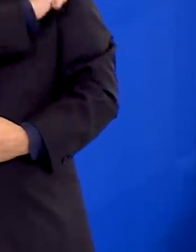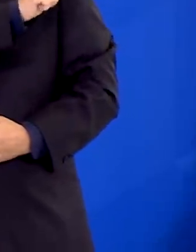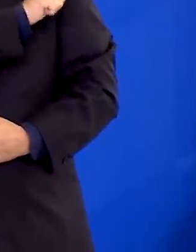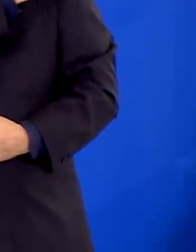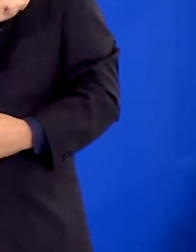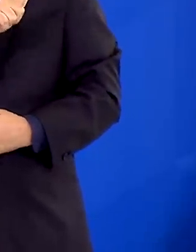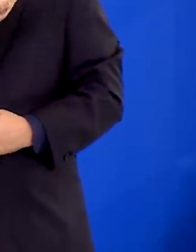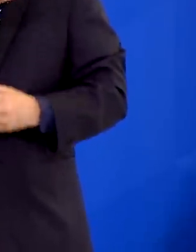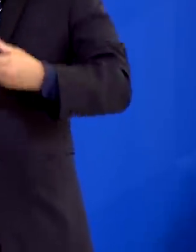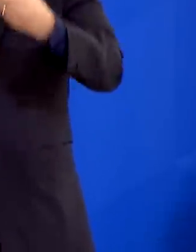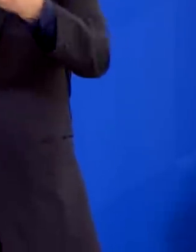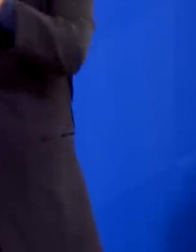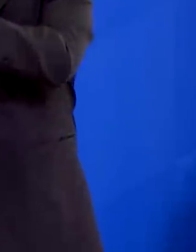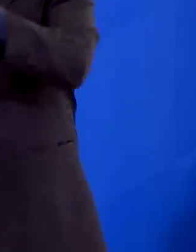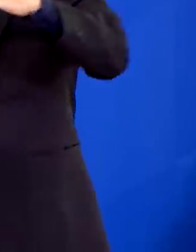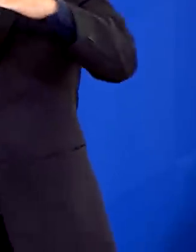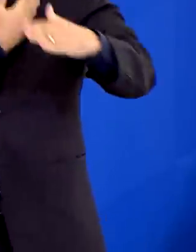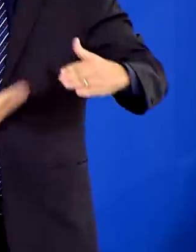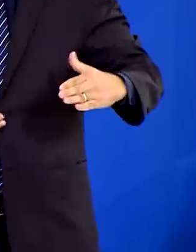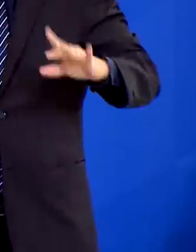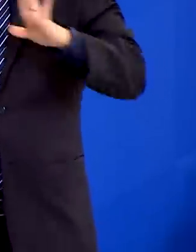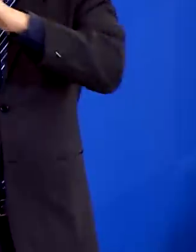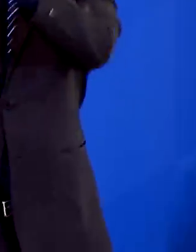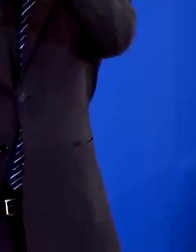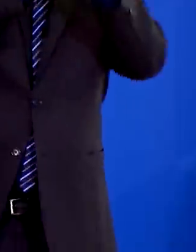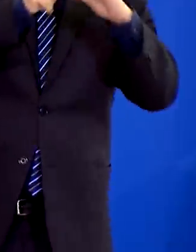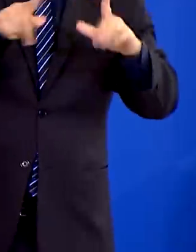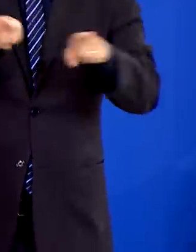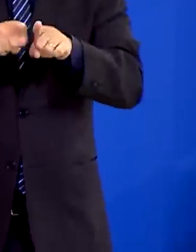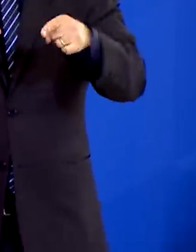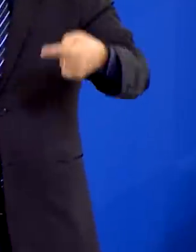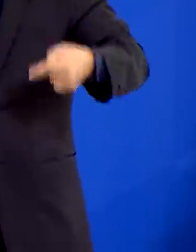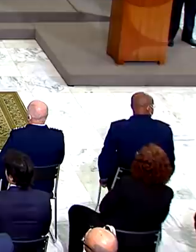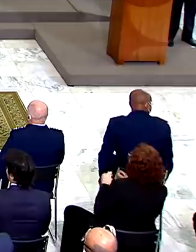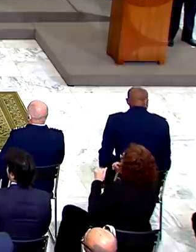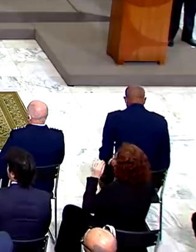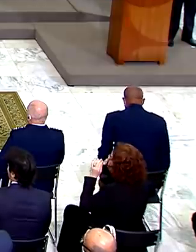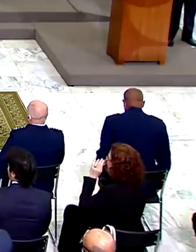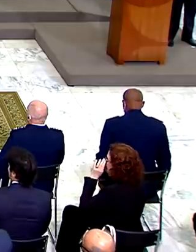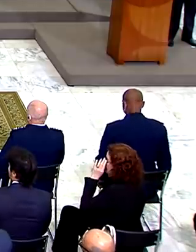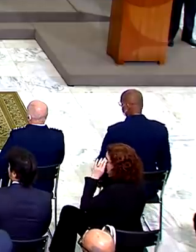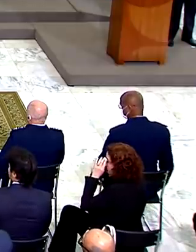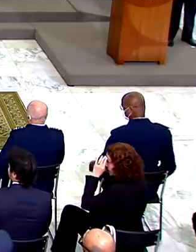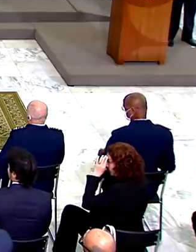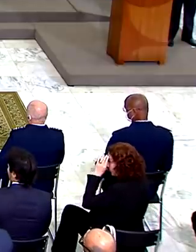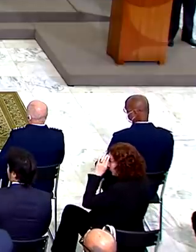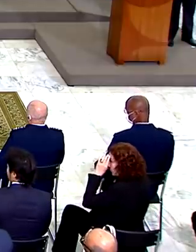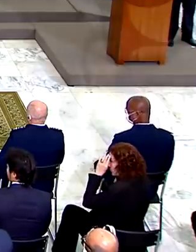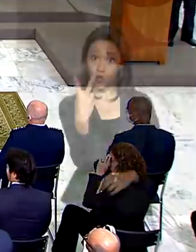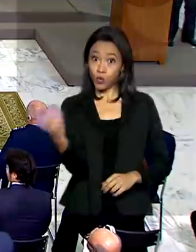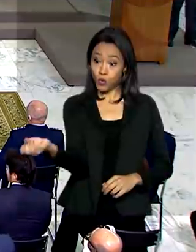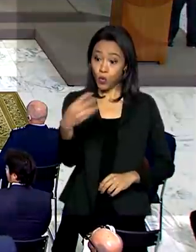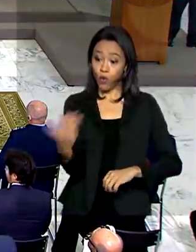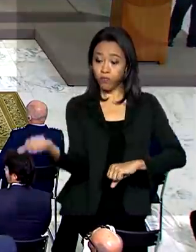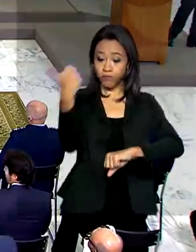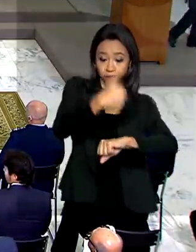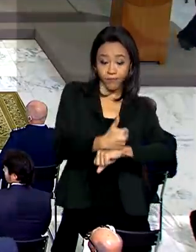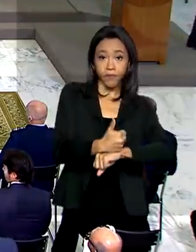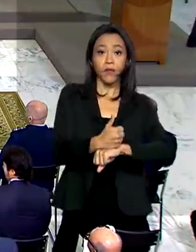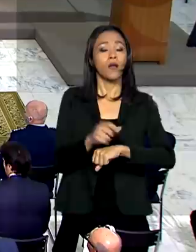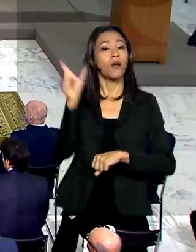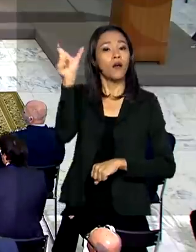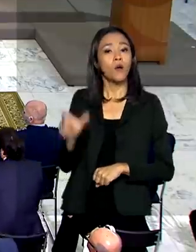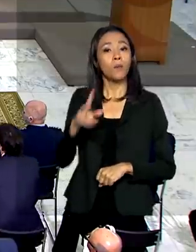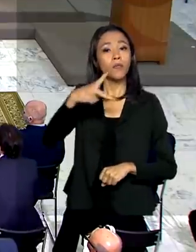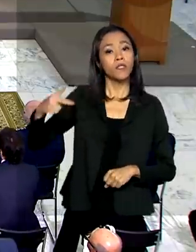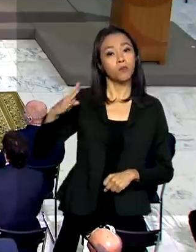da coisa pública, a bem das políticas públicas propostas. Ao dar posse aos dois novos ministros, o presidente Jair